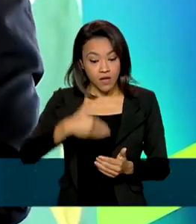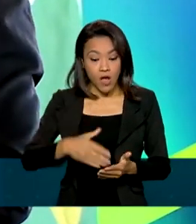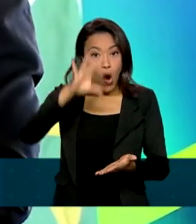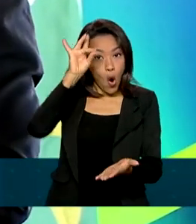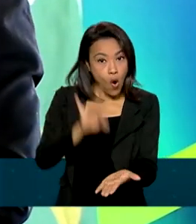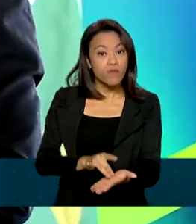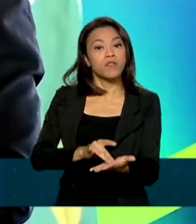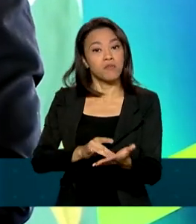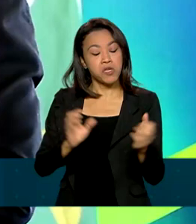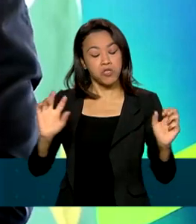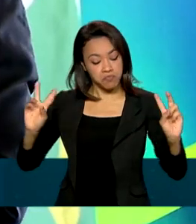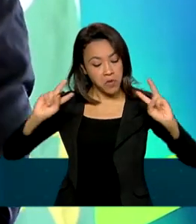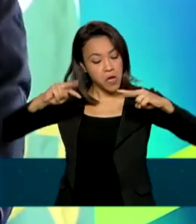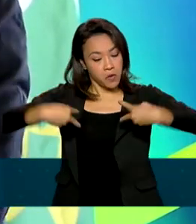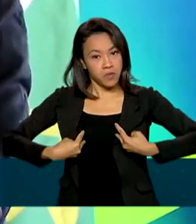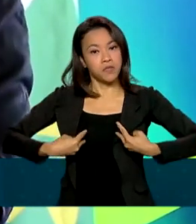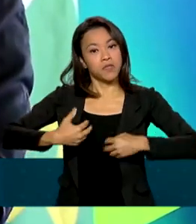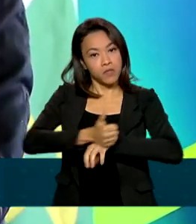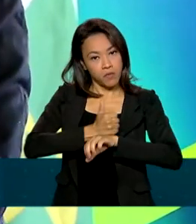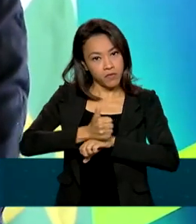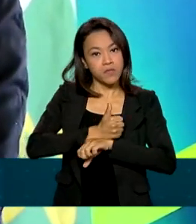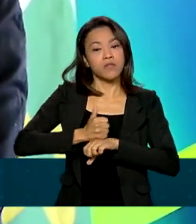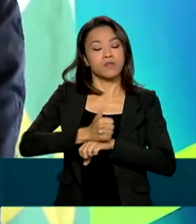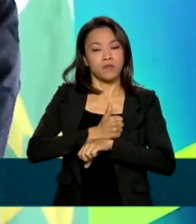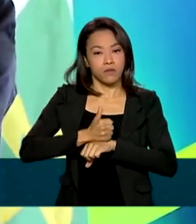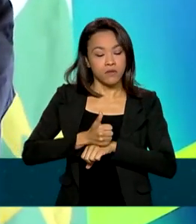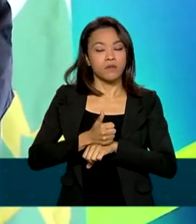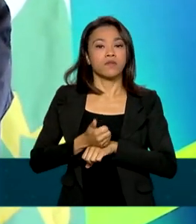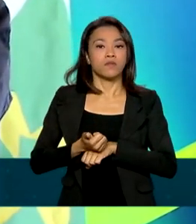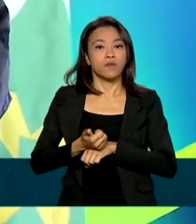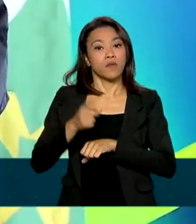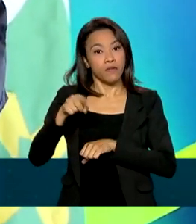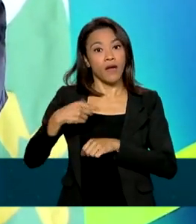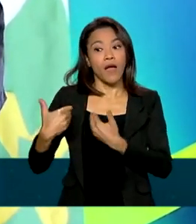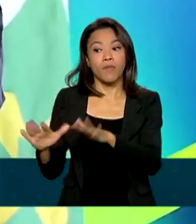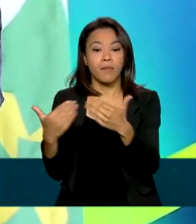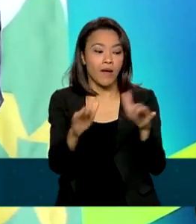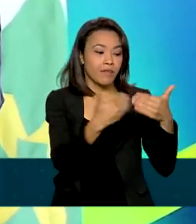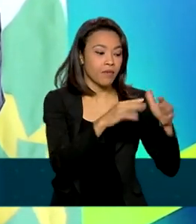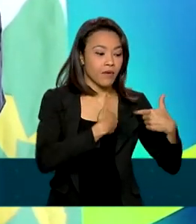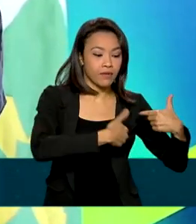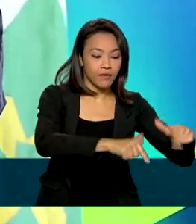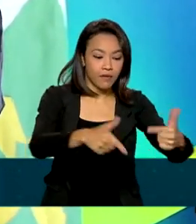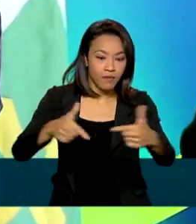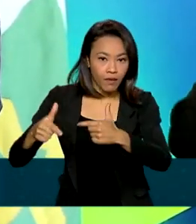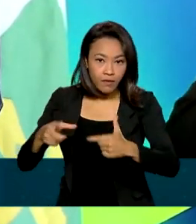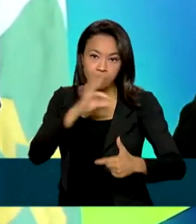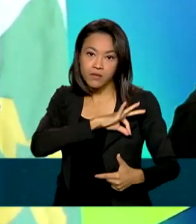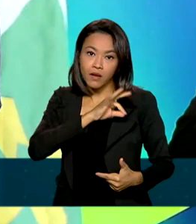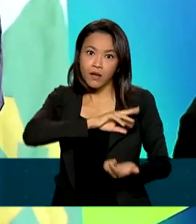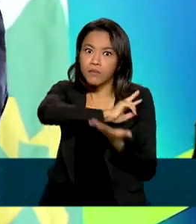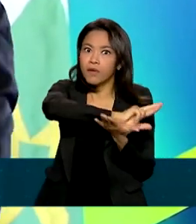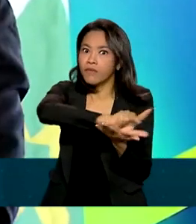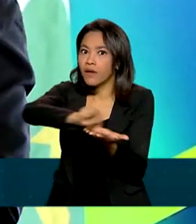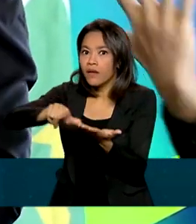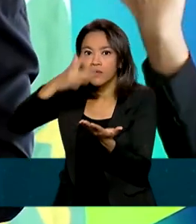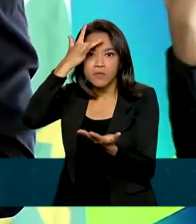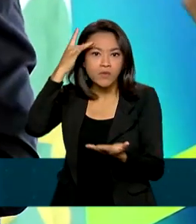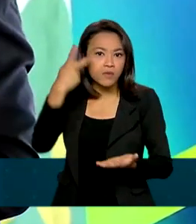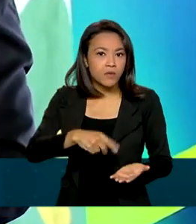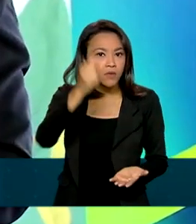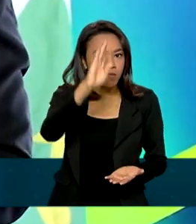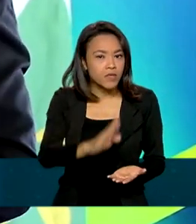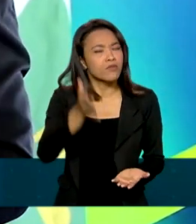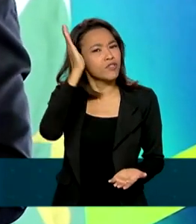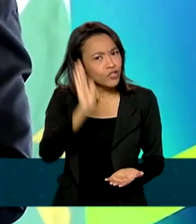reconhecidos, gerando emprego, trabalho, renda, para muita gente no Brasil que já